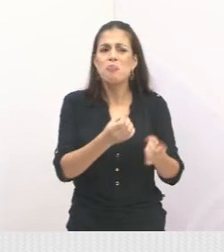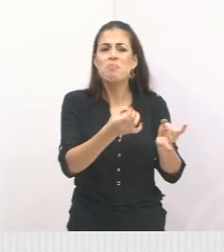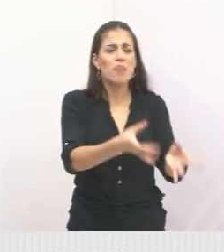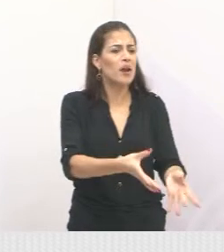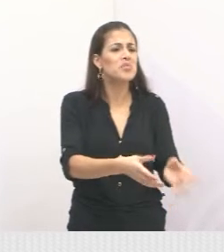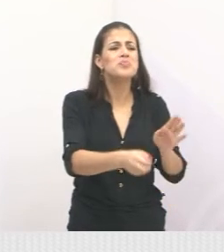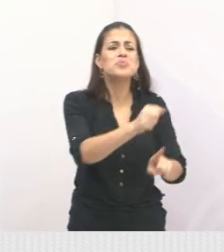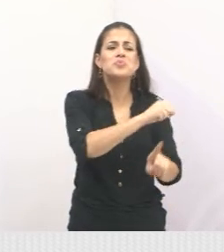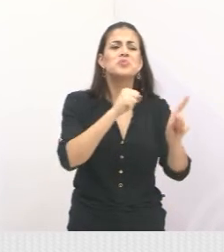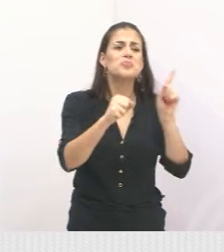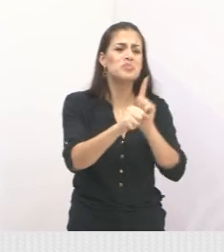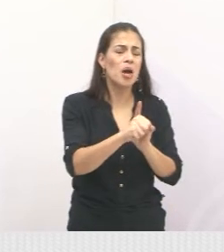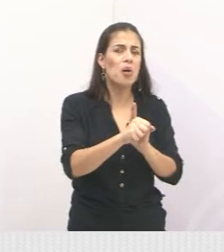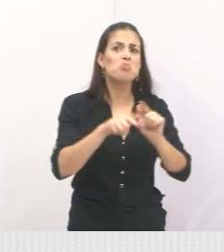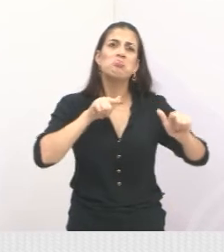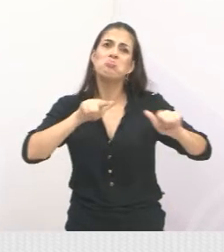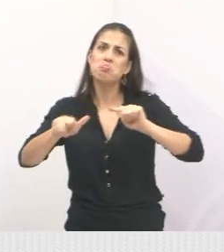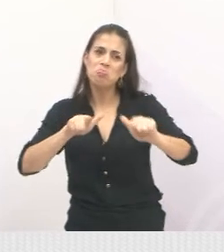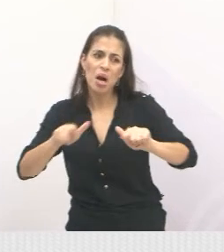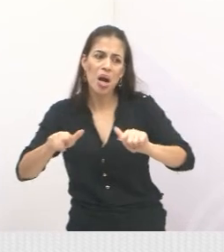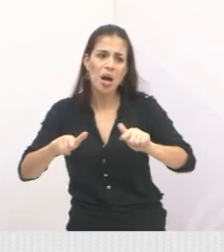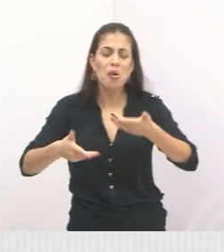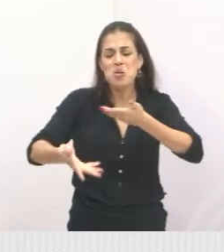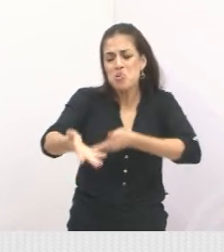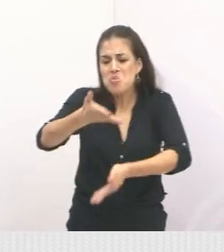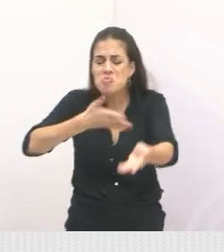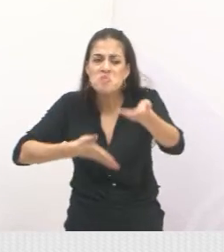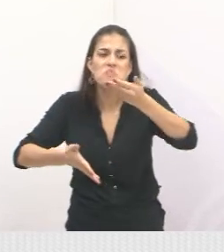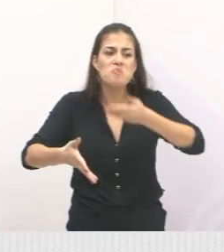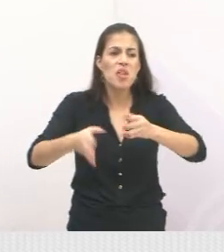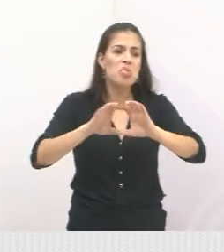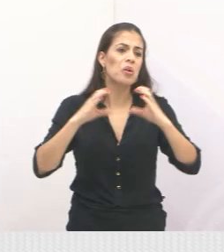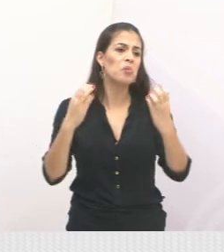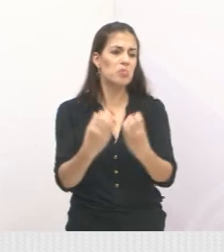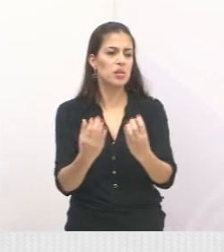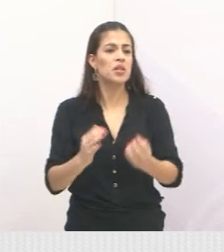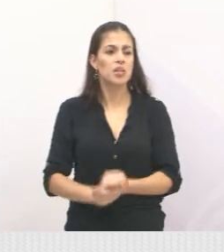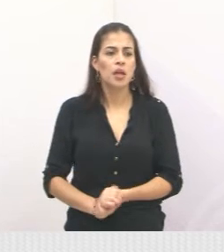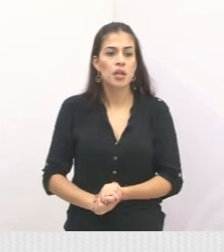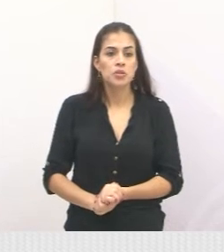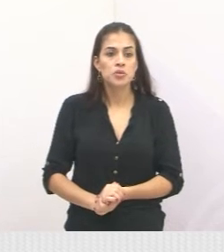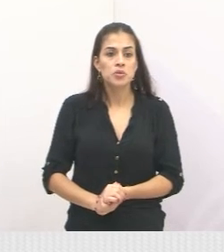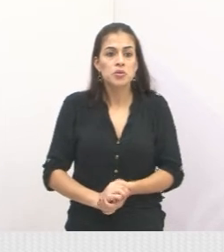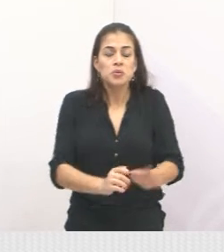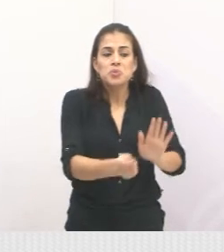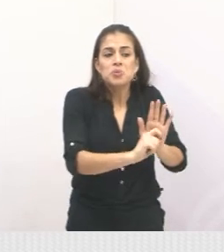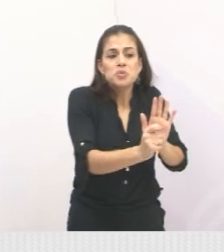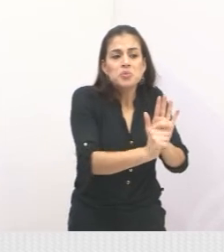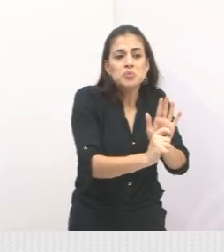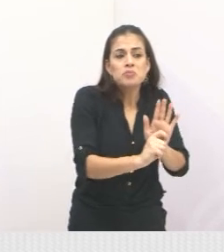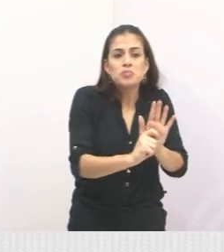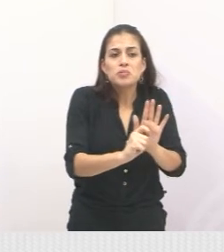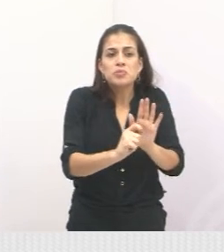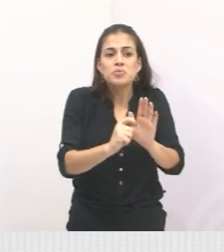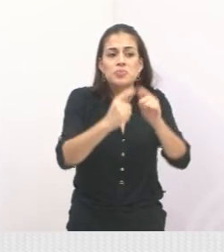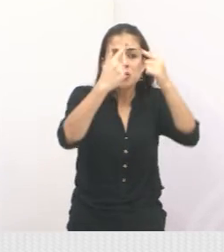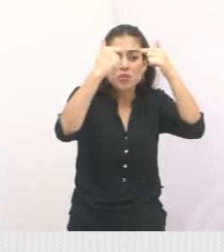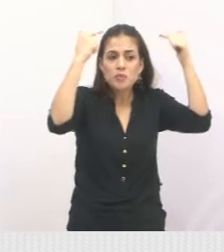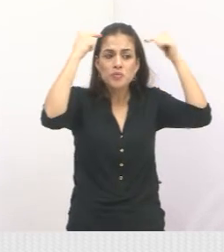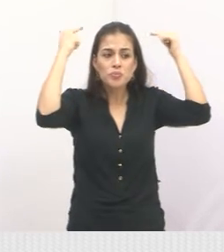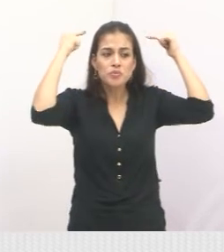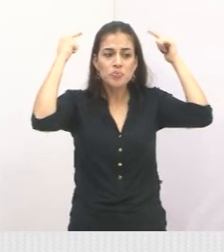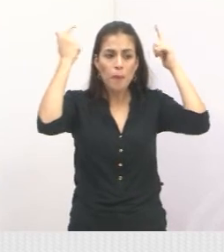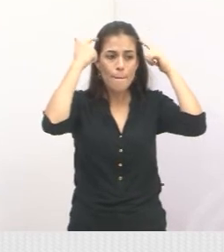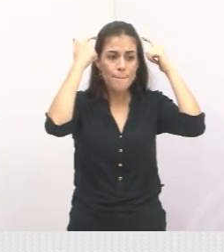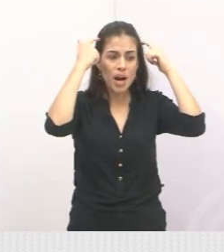laborativo, no trabalho, tudo isso, a droga vai perdendo as conexões nervosas, o ser humano que consome